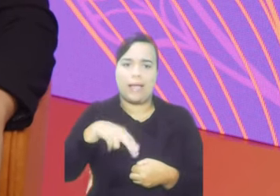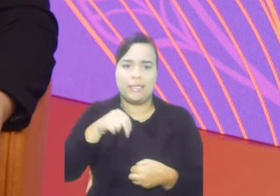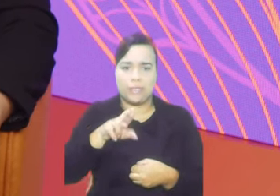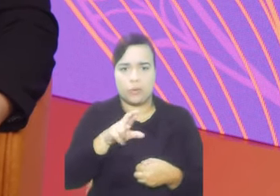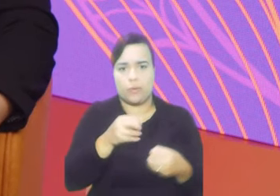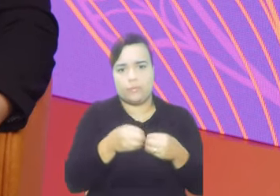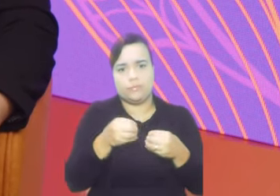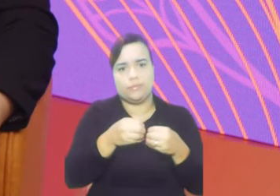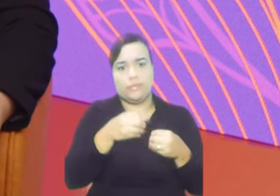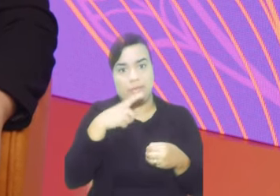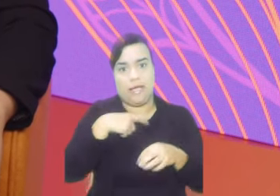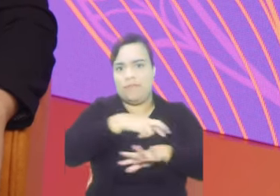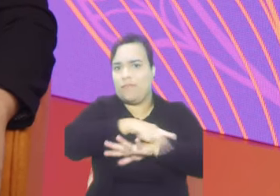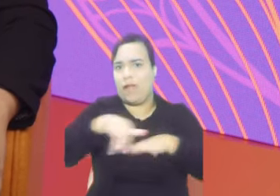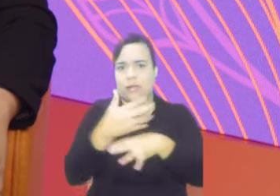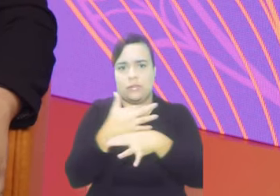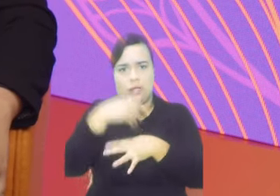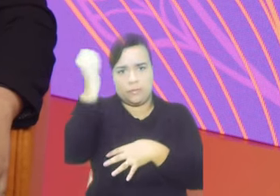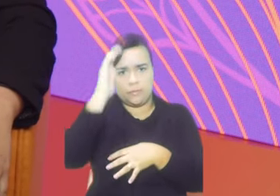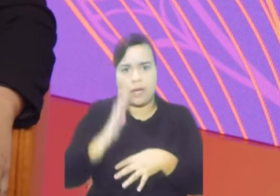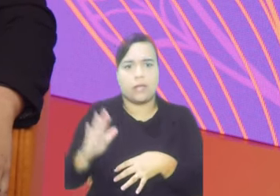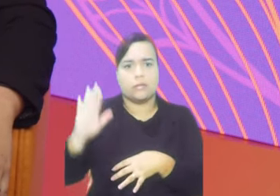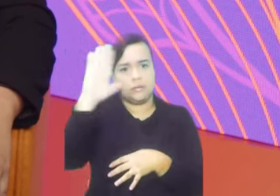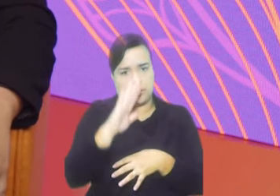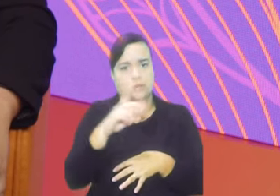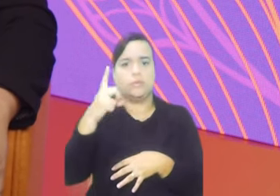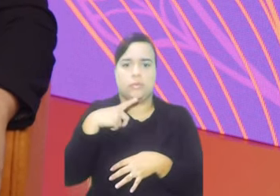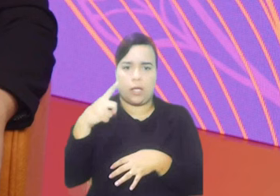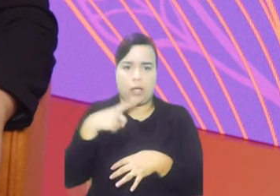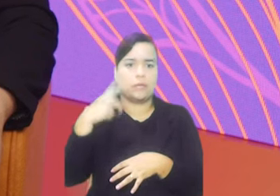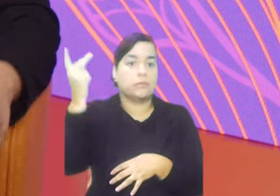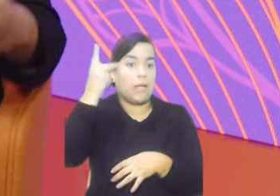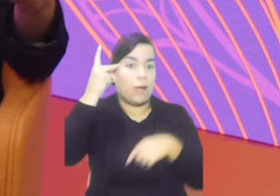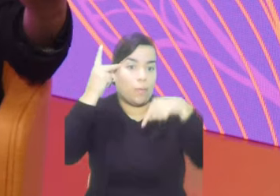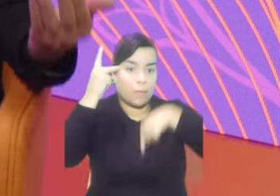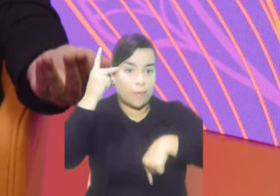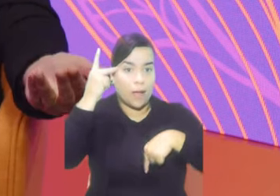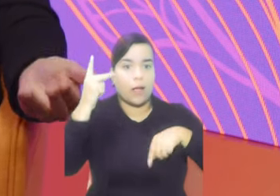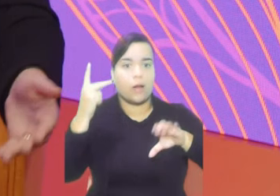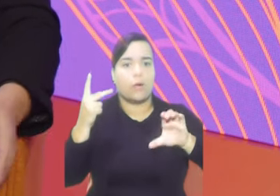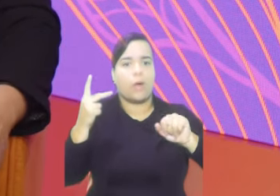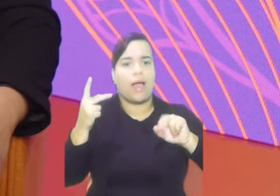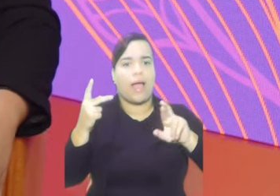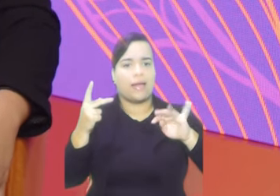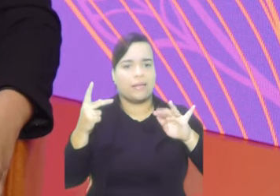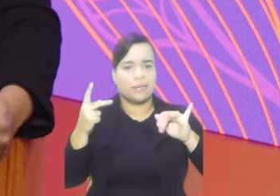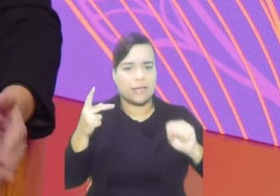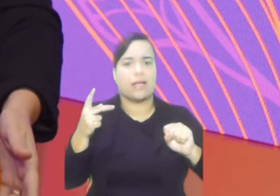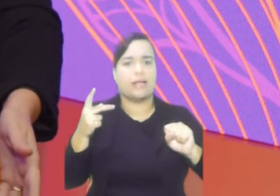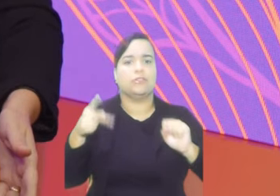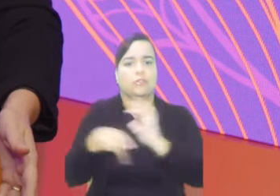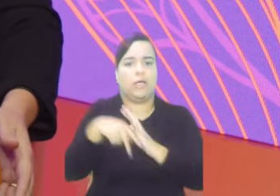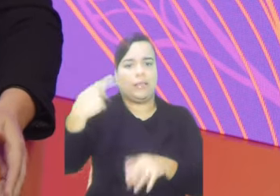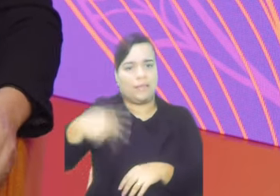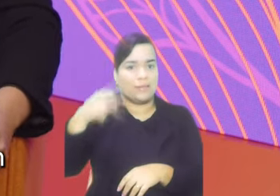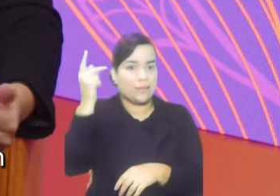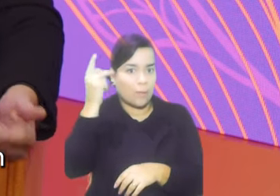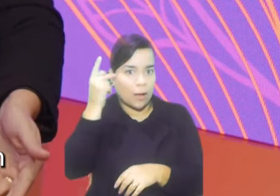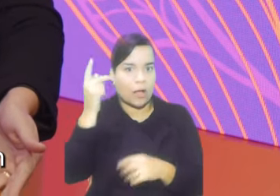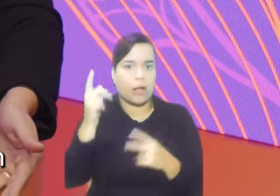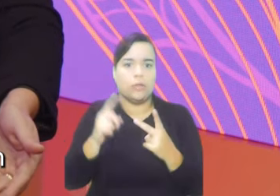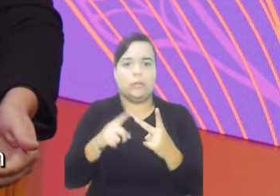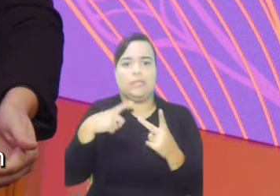Então, por exemplo, aqui em São Paulo, a Caritas Arquidiocesana de São Paulo. Temos parceiros em Roraima e em outras cidades,